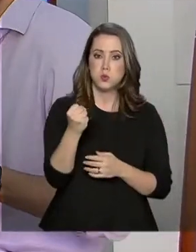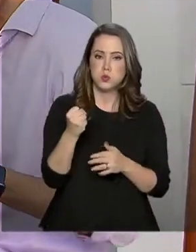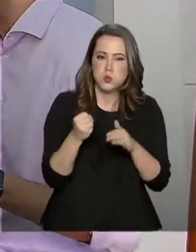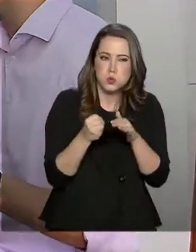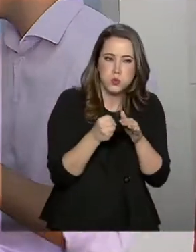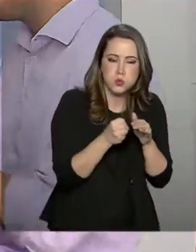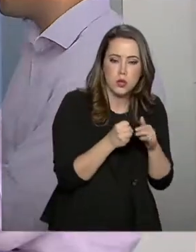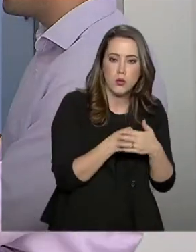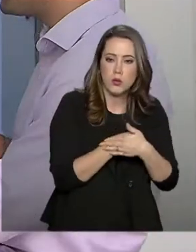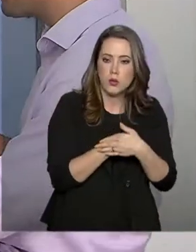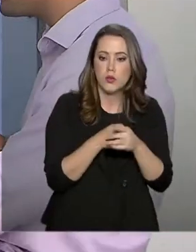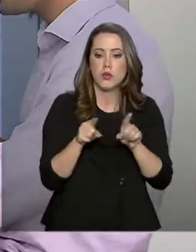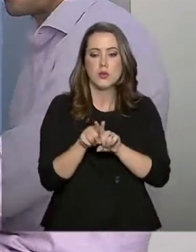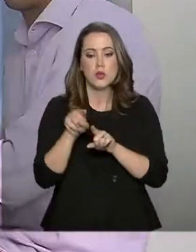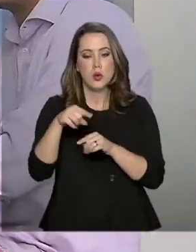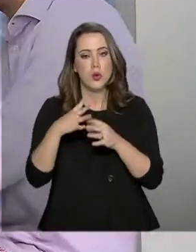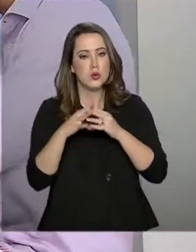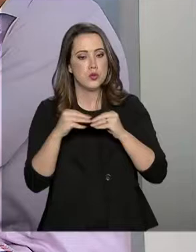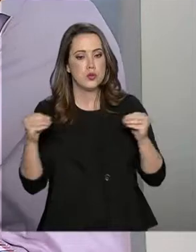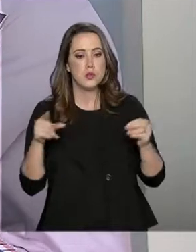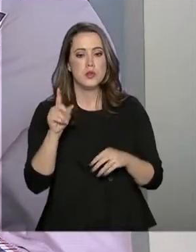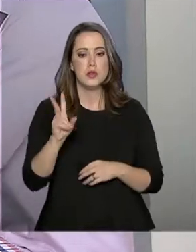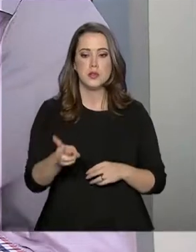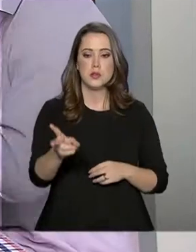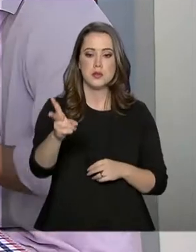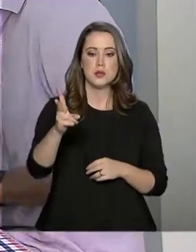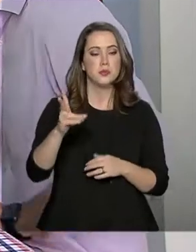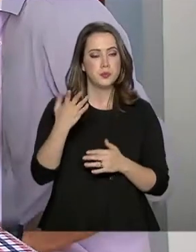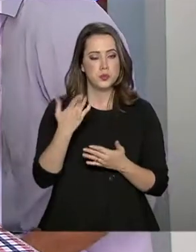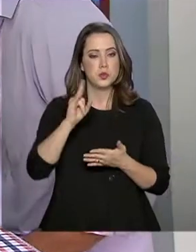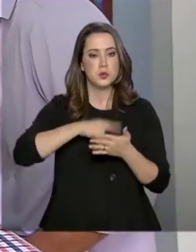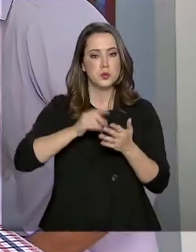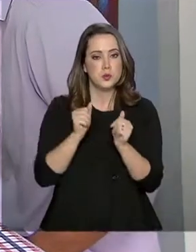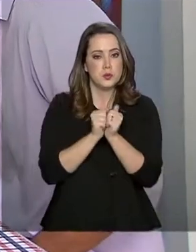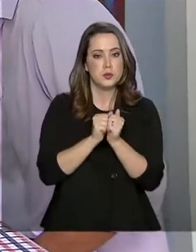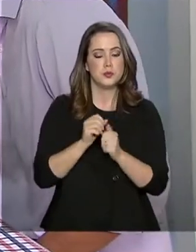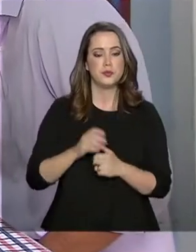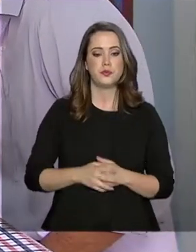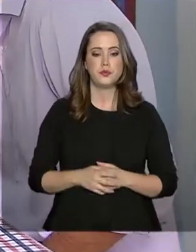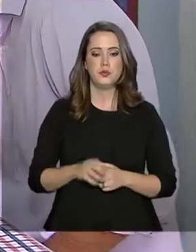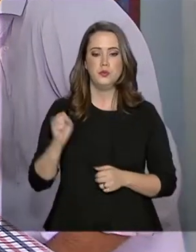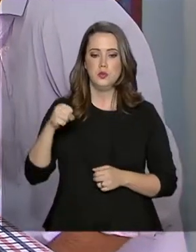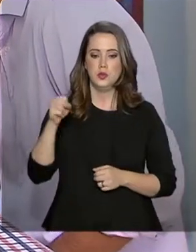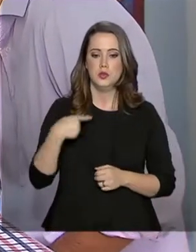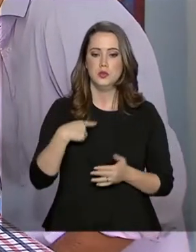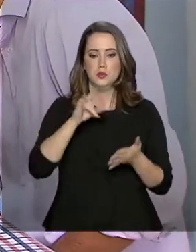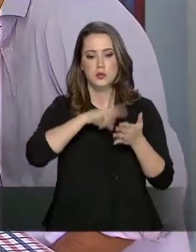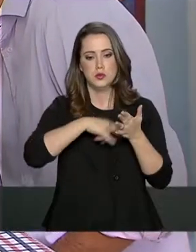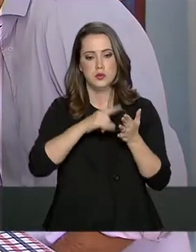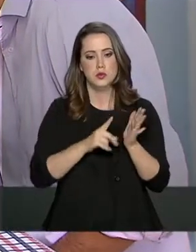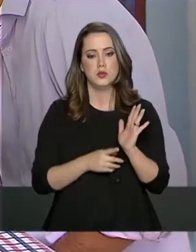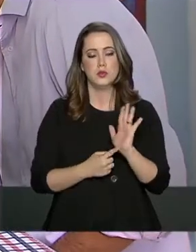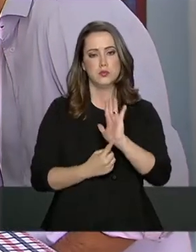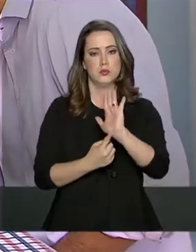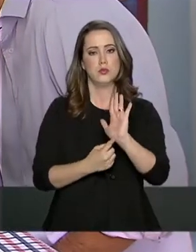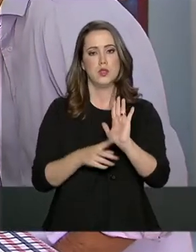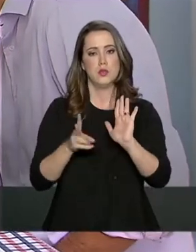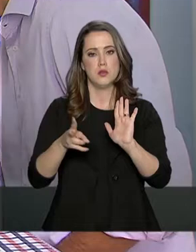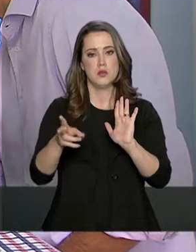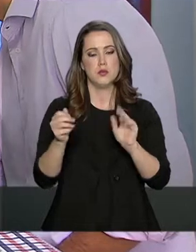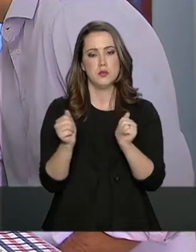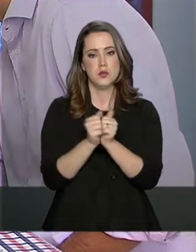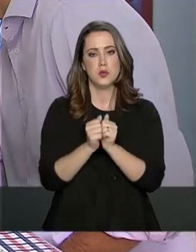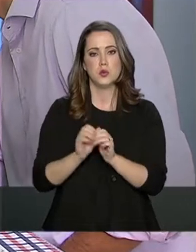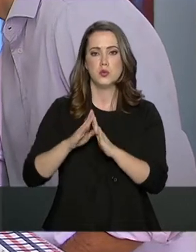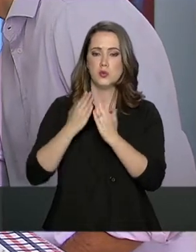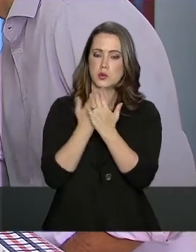desaparecimentos. O Miguel, por exemplo, está sempre com o documento em mãos, não é isso, Miguel? Sim, essa daqui é a minha identidade, eu sempre estou andando com ela, quando eu